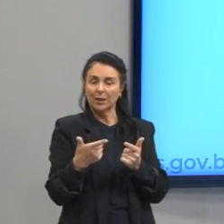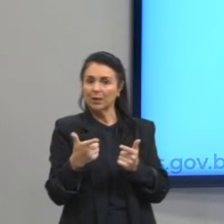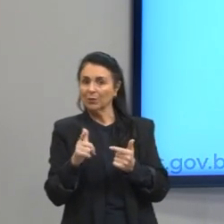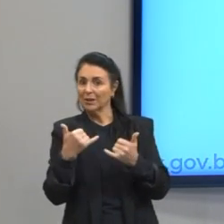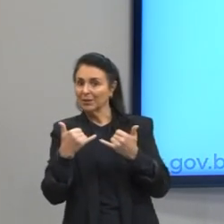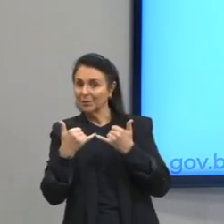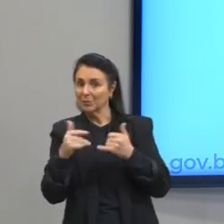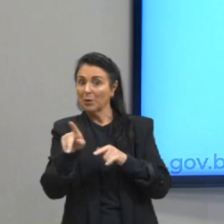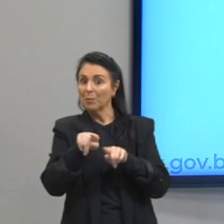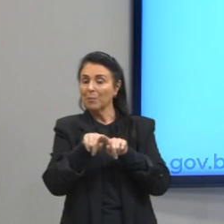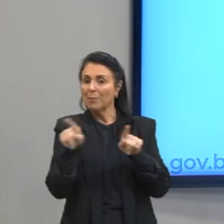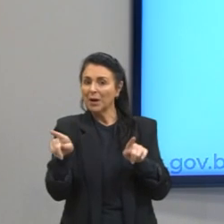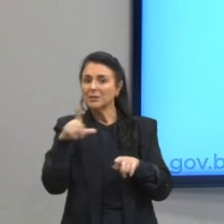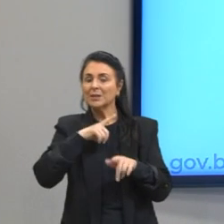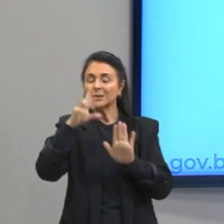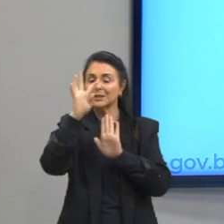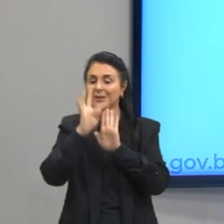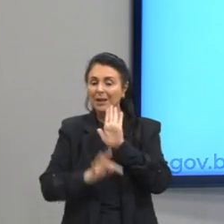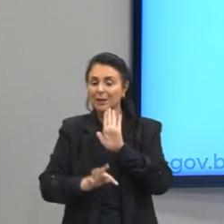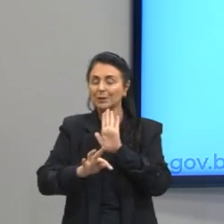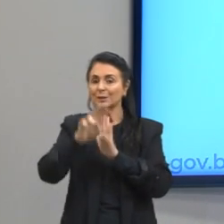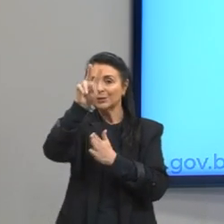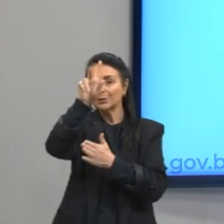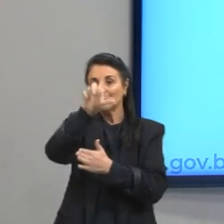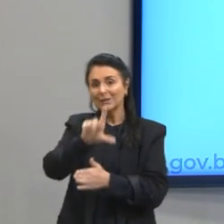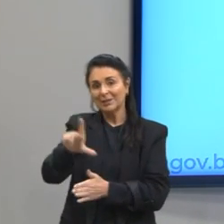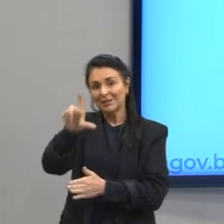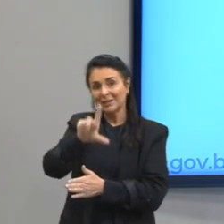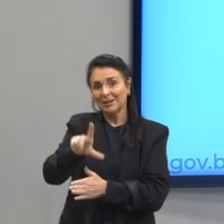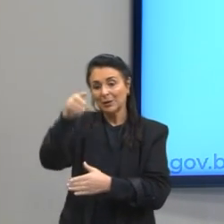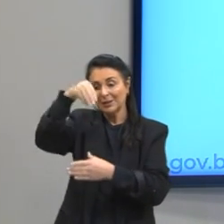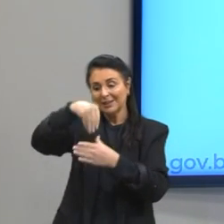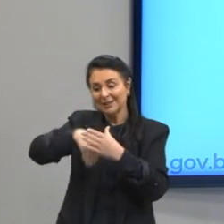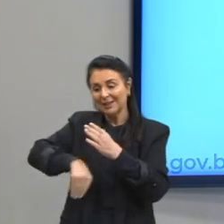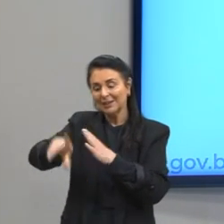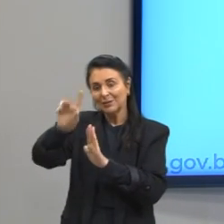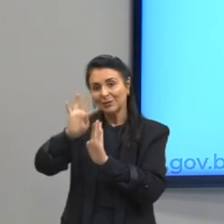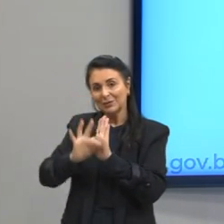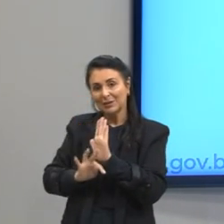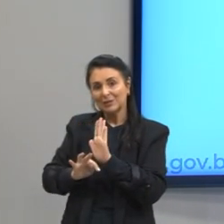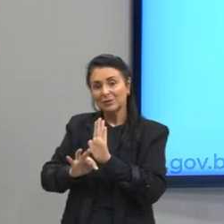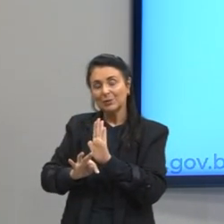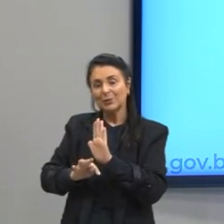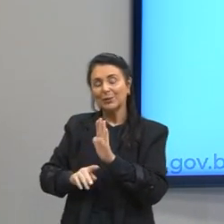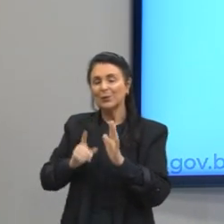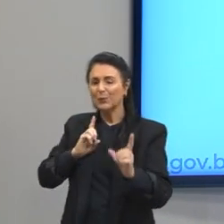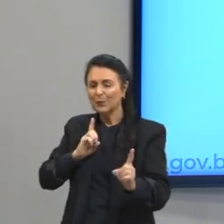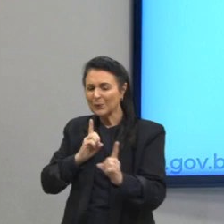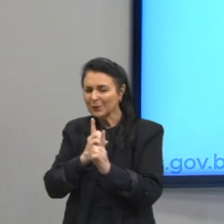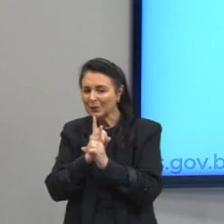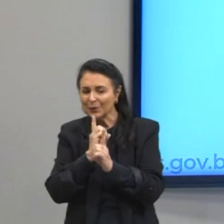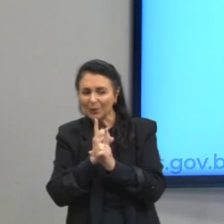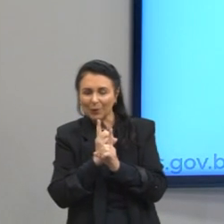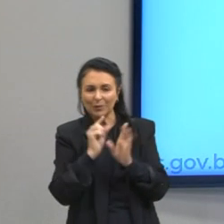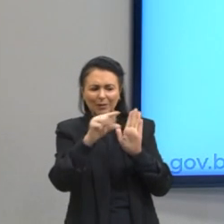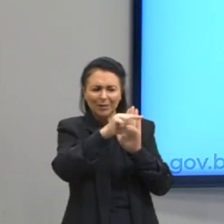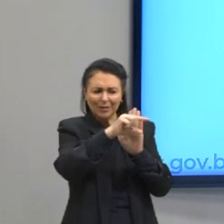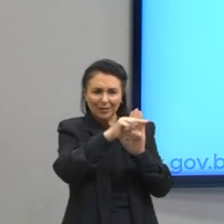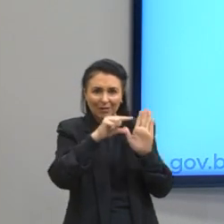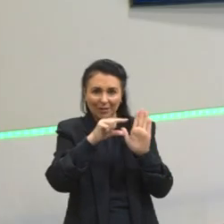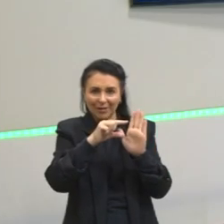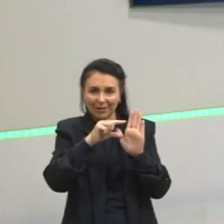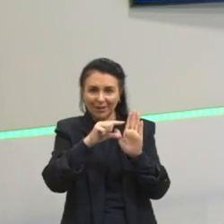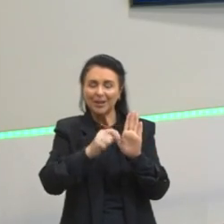textos literários, dentro do nosso texto, a gente vai encontrar trechos que são extremamente